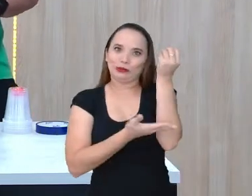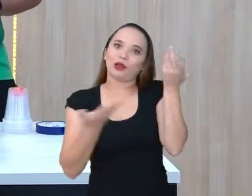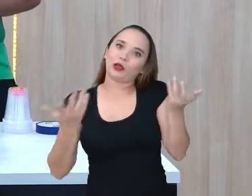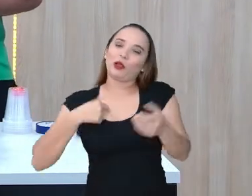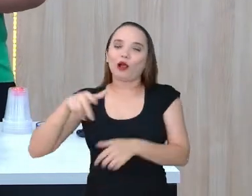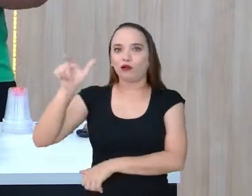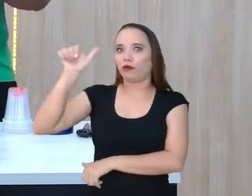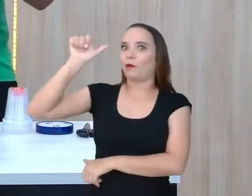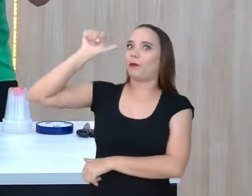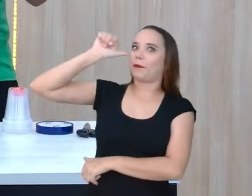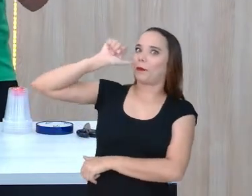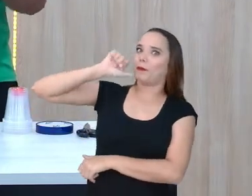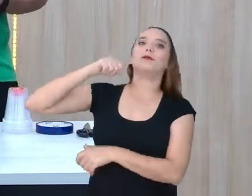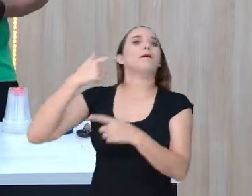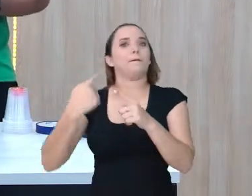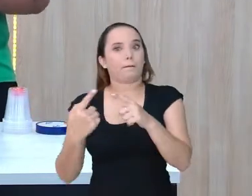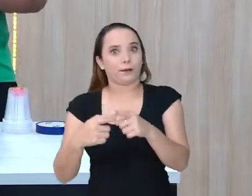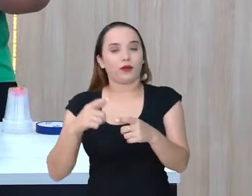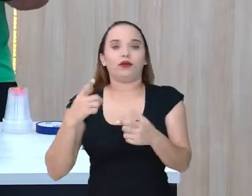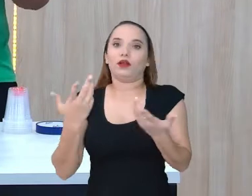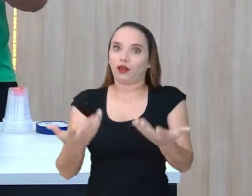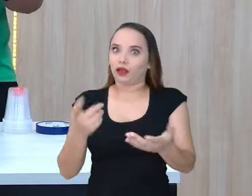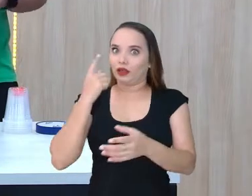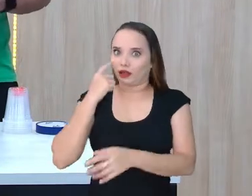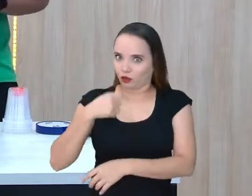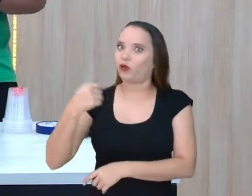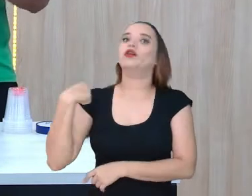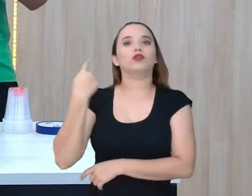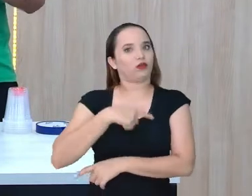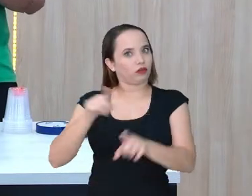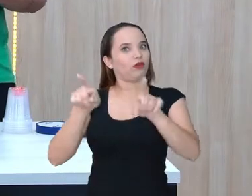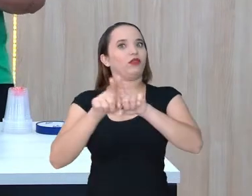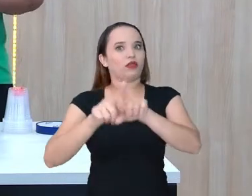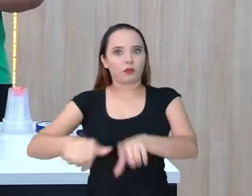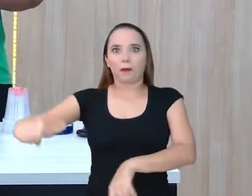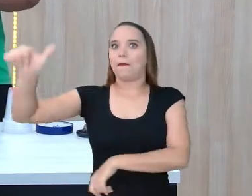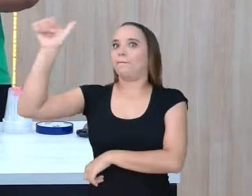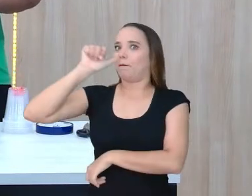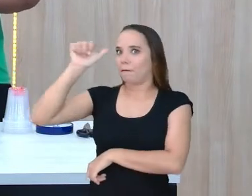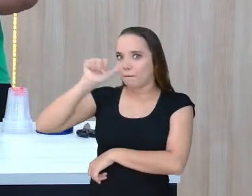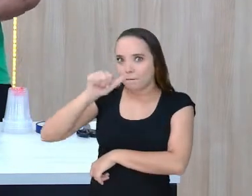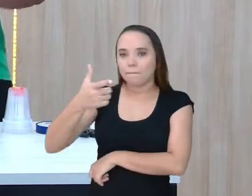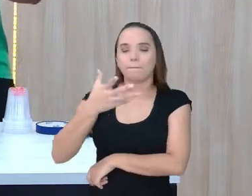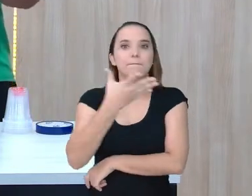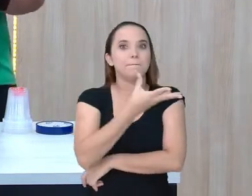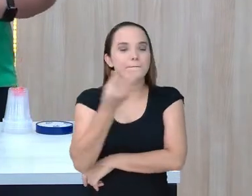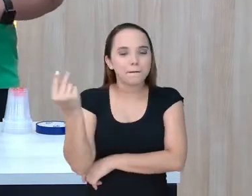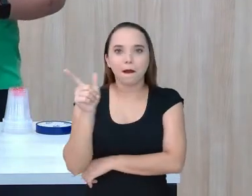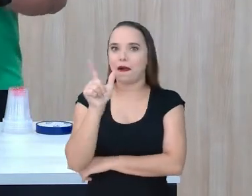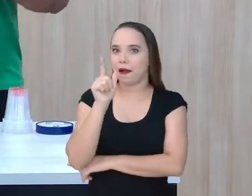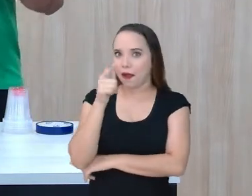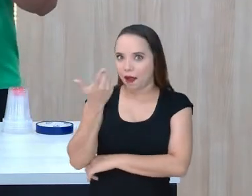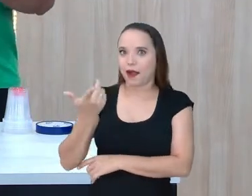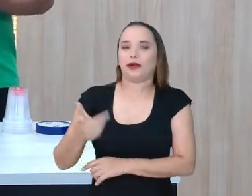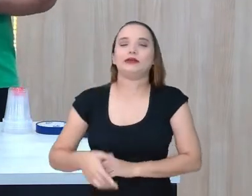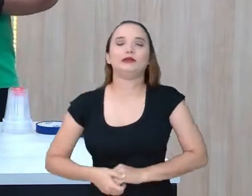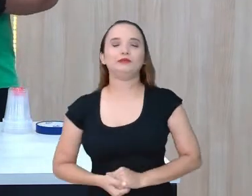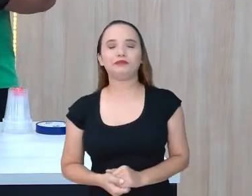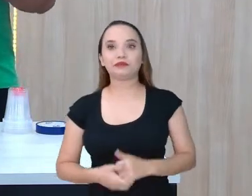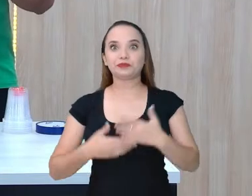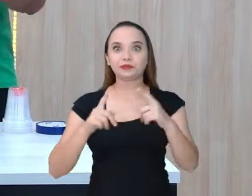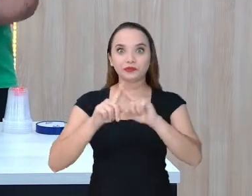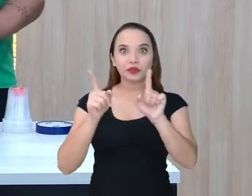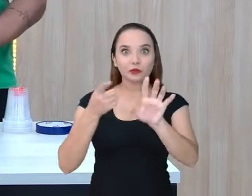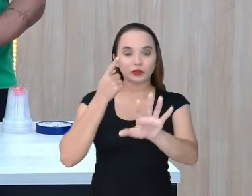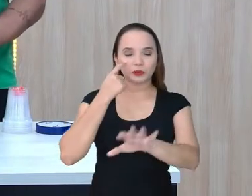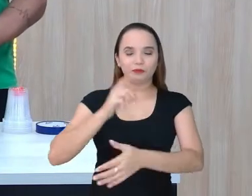aguinha aqui. Porque falar para vocês, a gente toma água também, porque a garganta tem que sustentar. Mas vamos lá. Hoje a gente vai